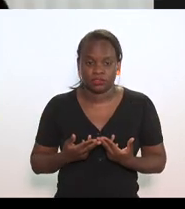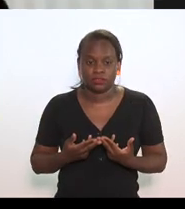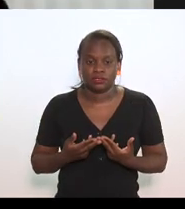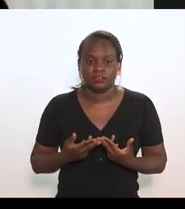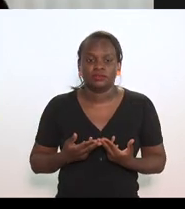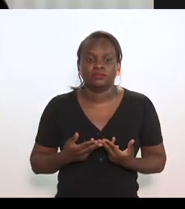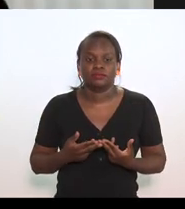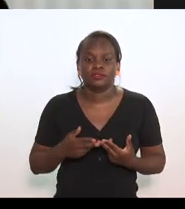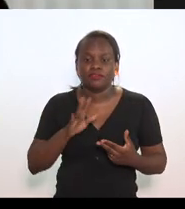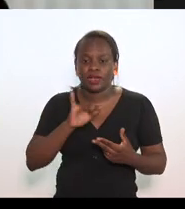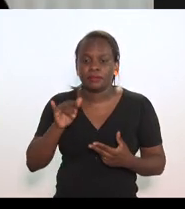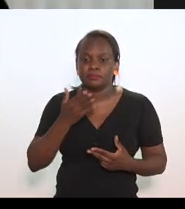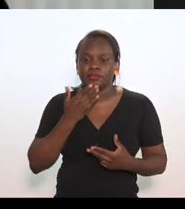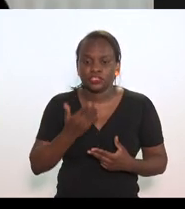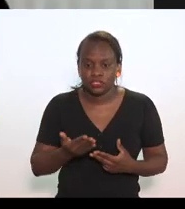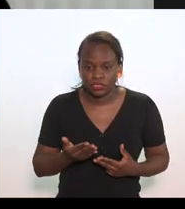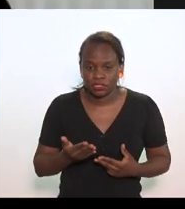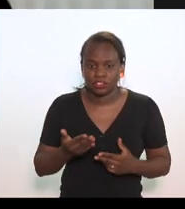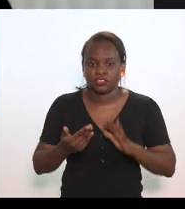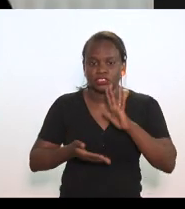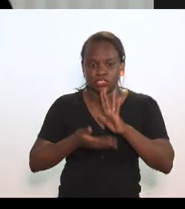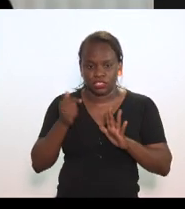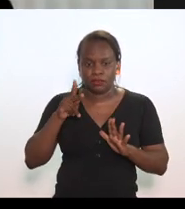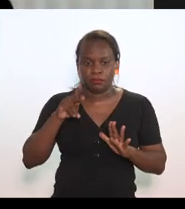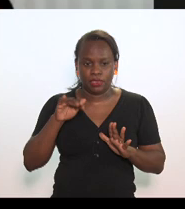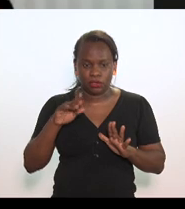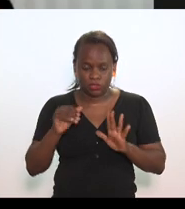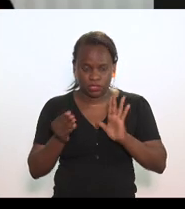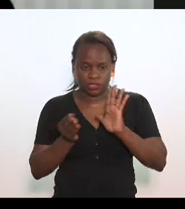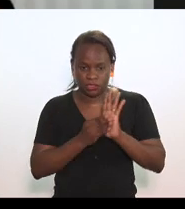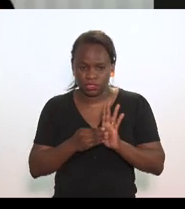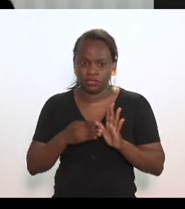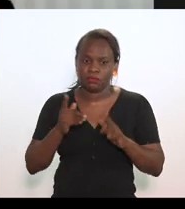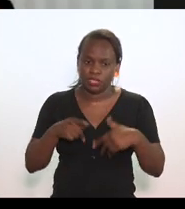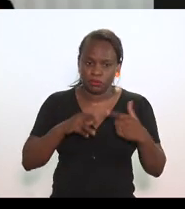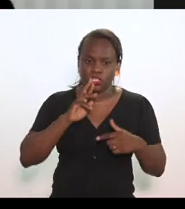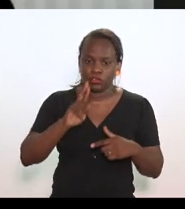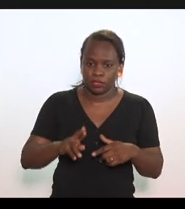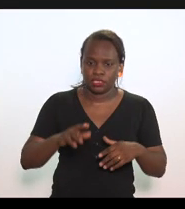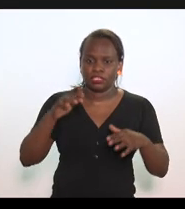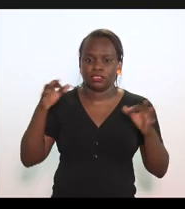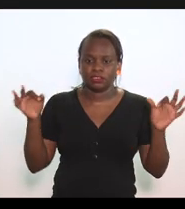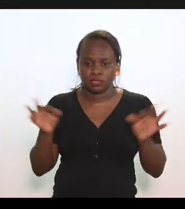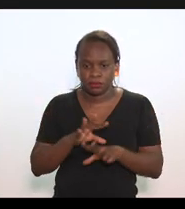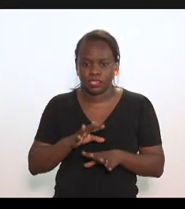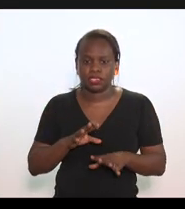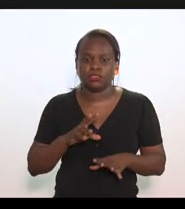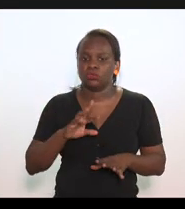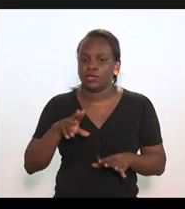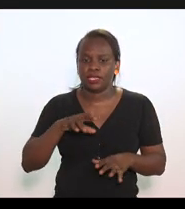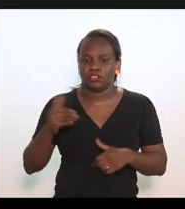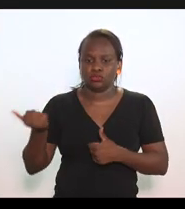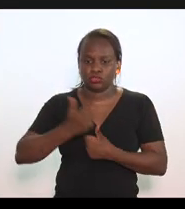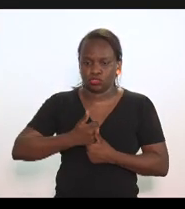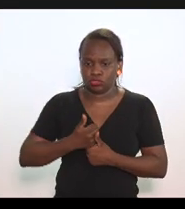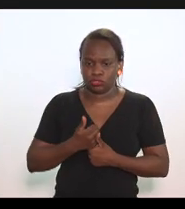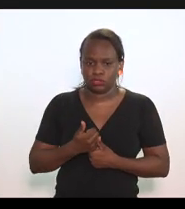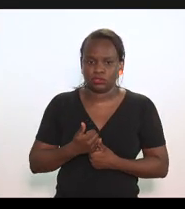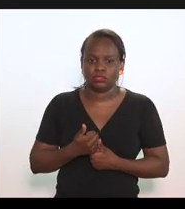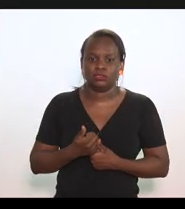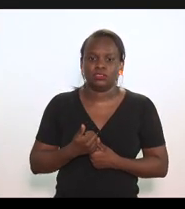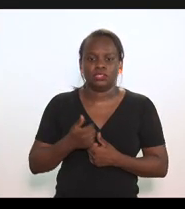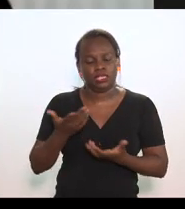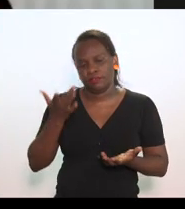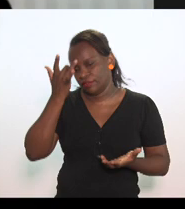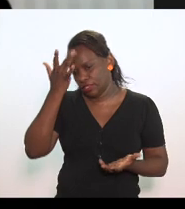porque ele vai pedir pra retirar de pauta pra gente poder fechar não o substitutivo substitutivo é